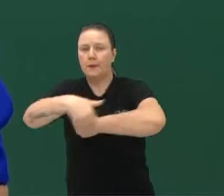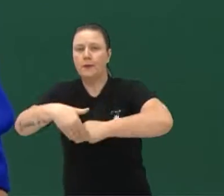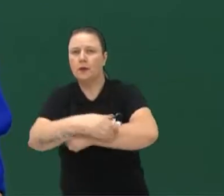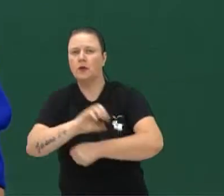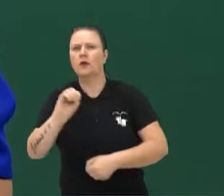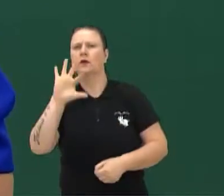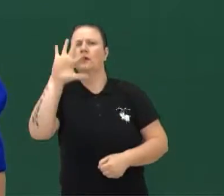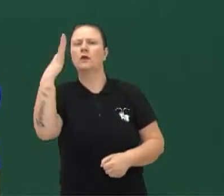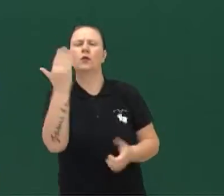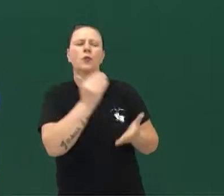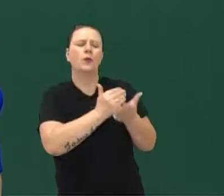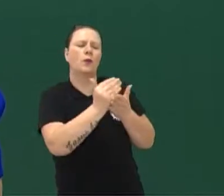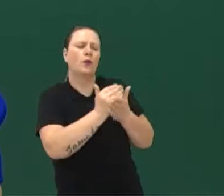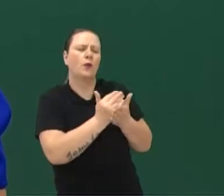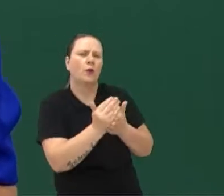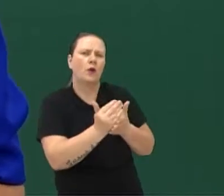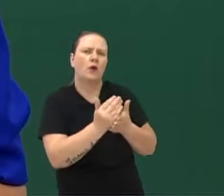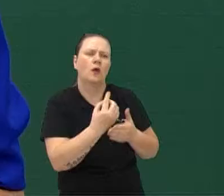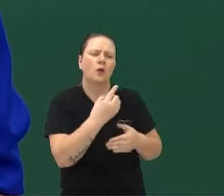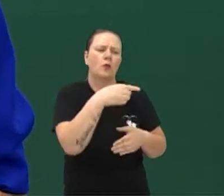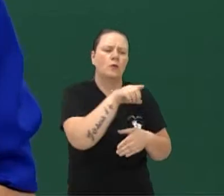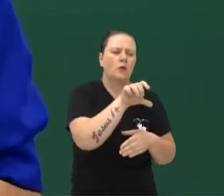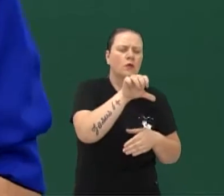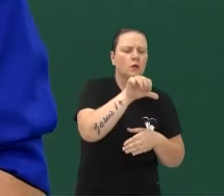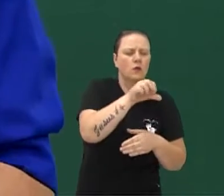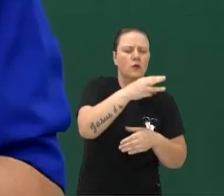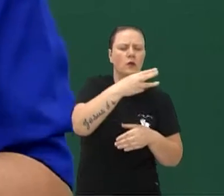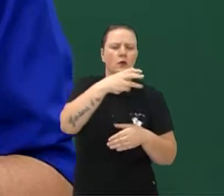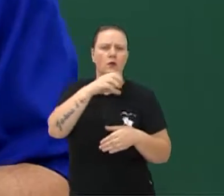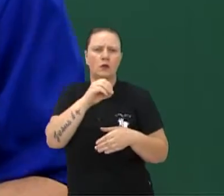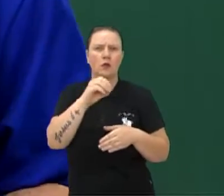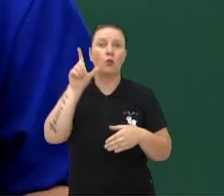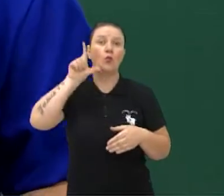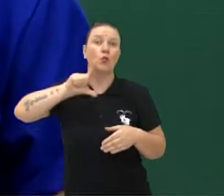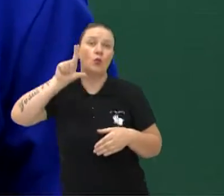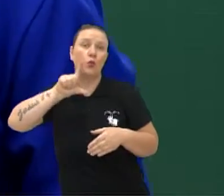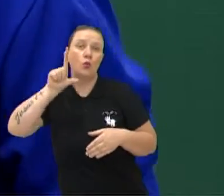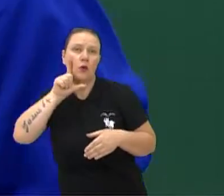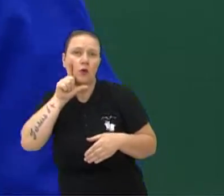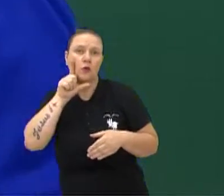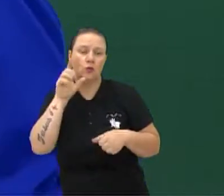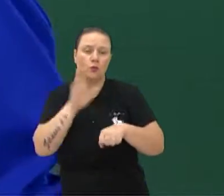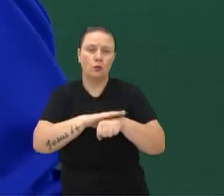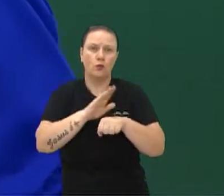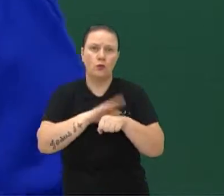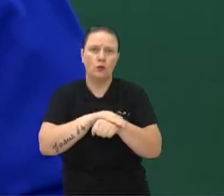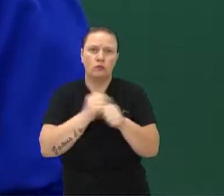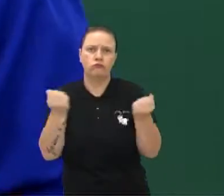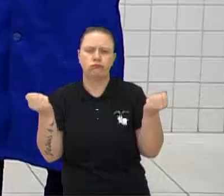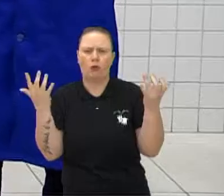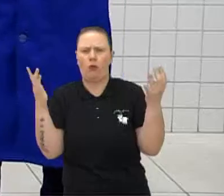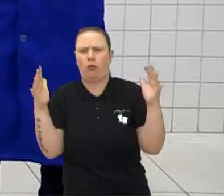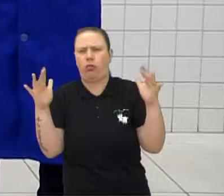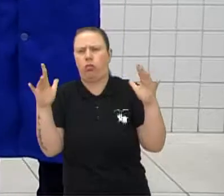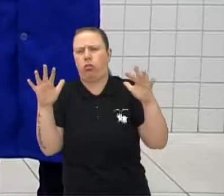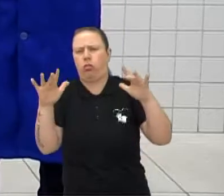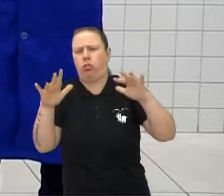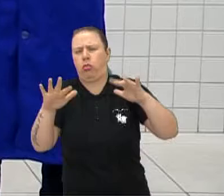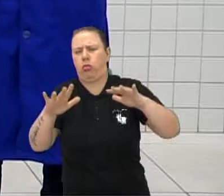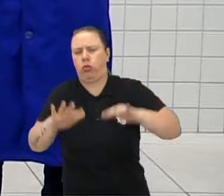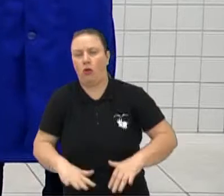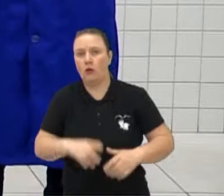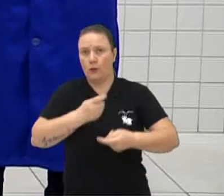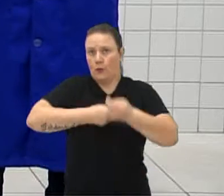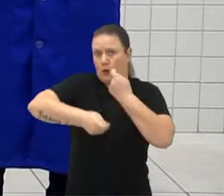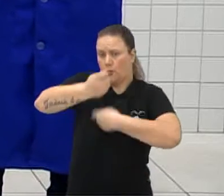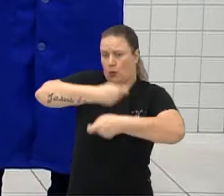lá na década de 30, nos Estados Unidos, no período da Grande Recessão, ou na Grande Crise Econômica dos Estados